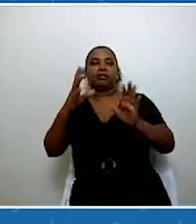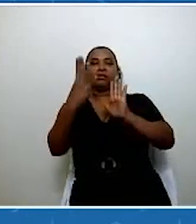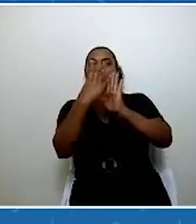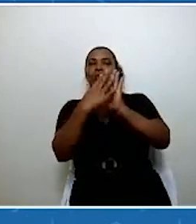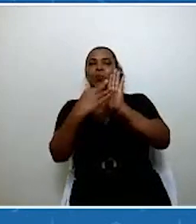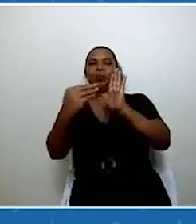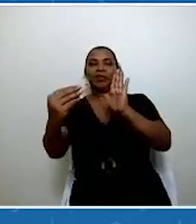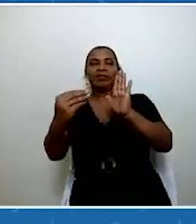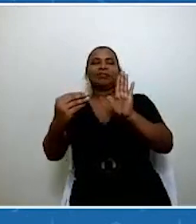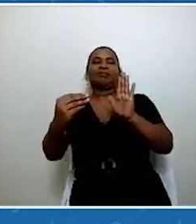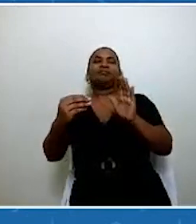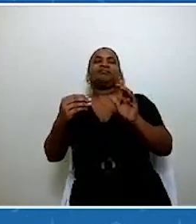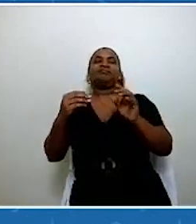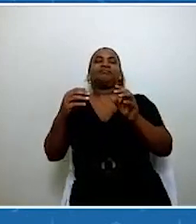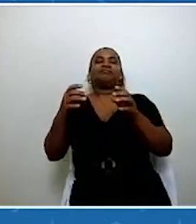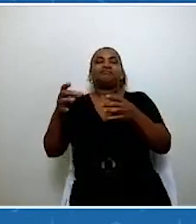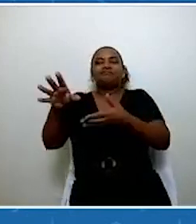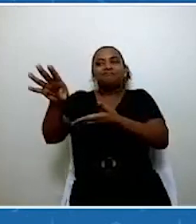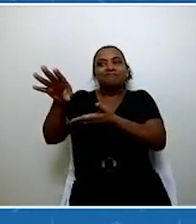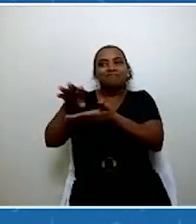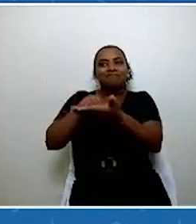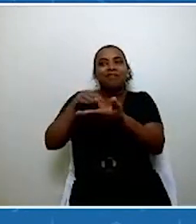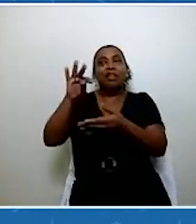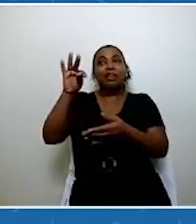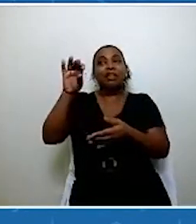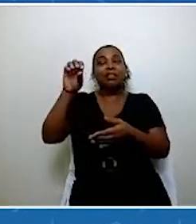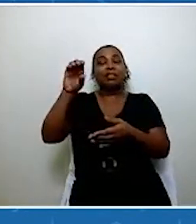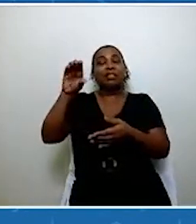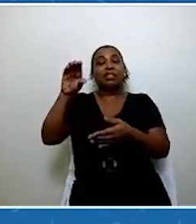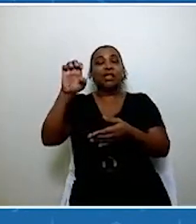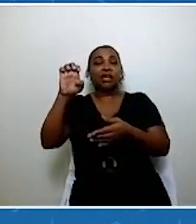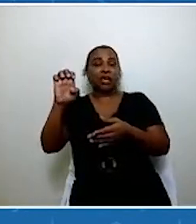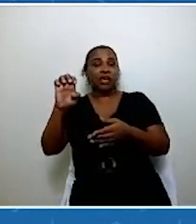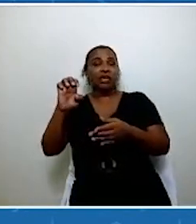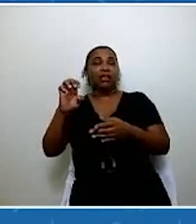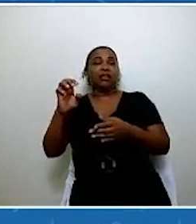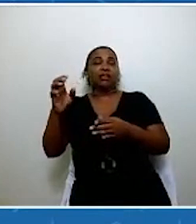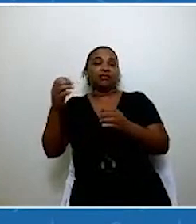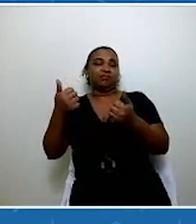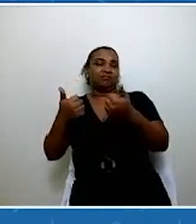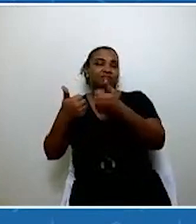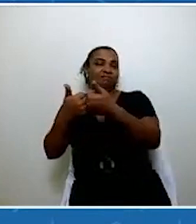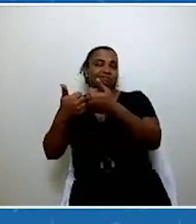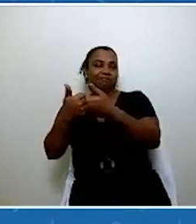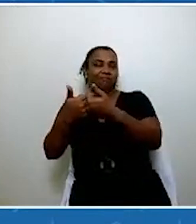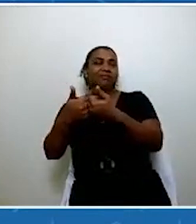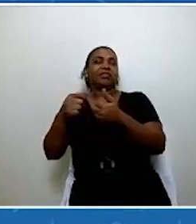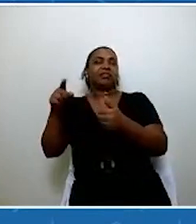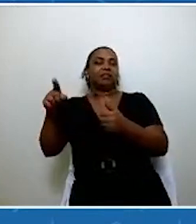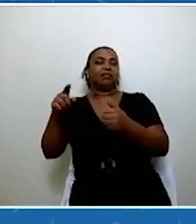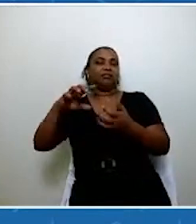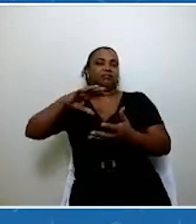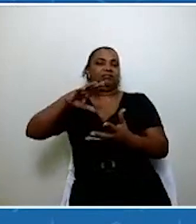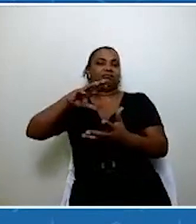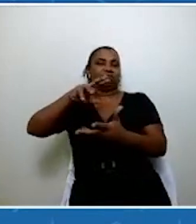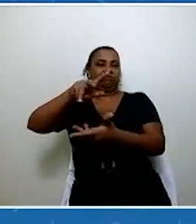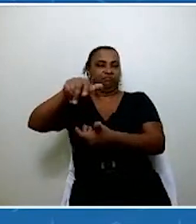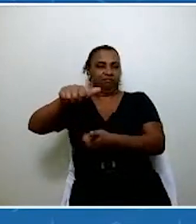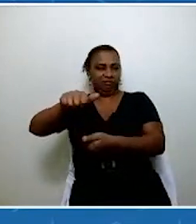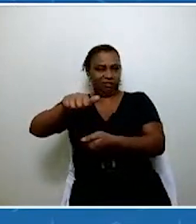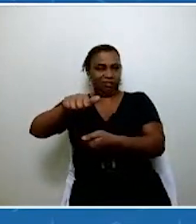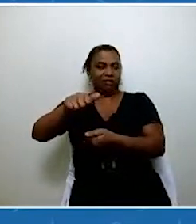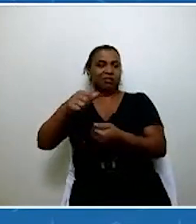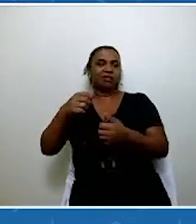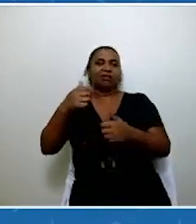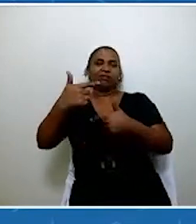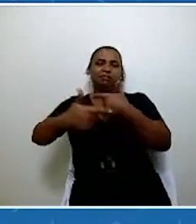é nosso irmão, está aqui próximo e já tem uma agenda super engajada também nessa questão da sustentabilidade e a nossa ideia é acabar com